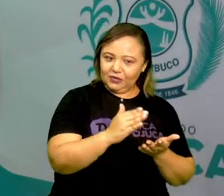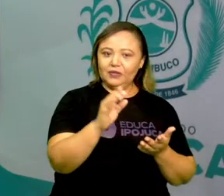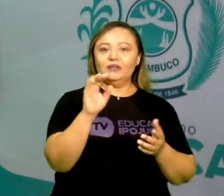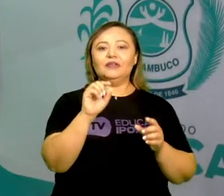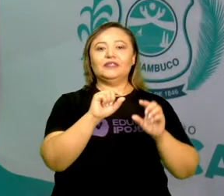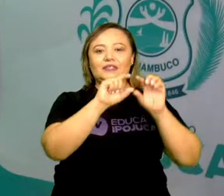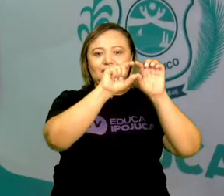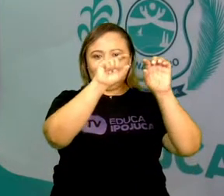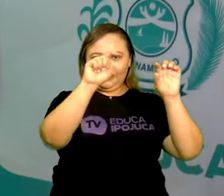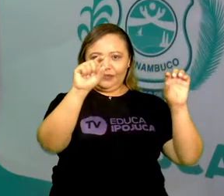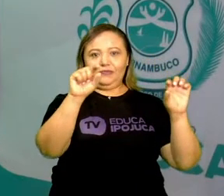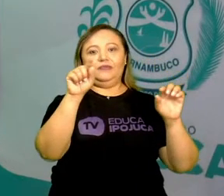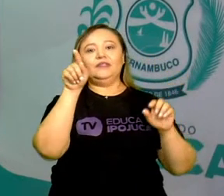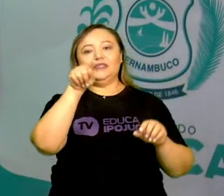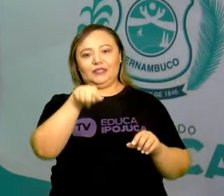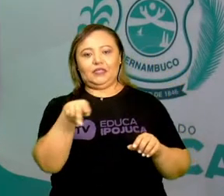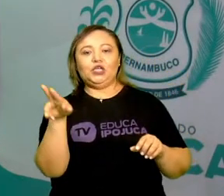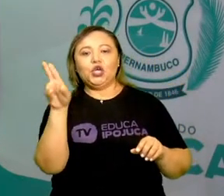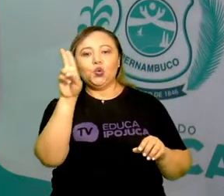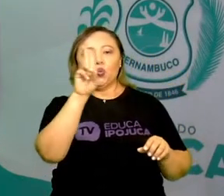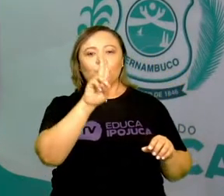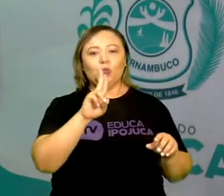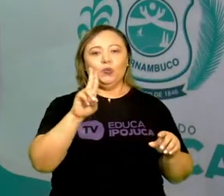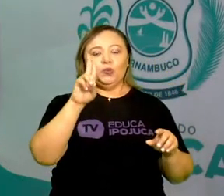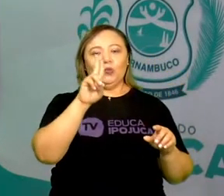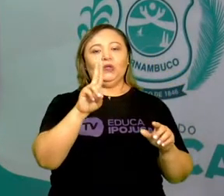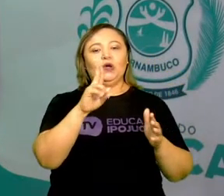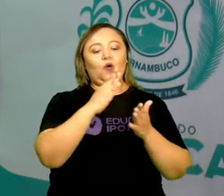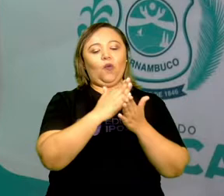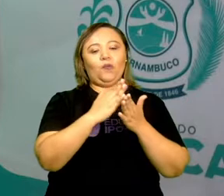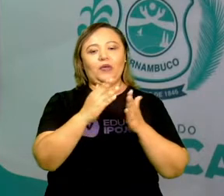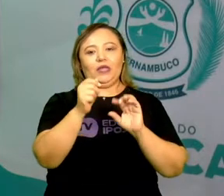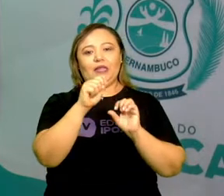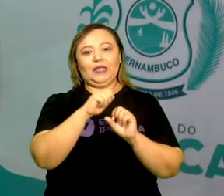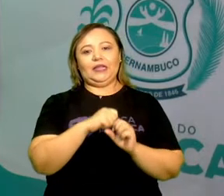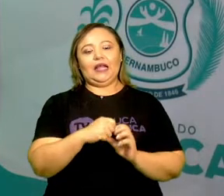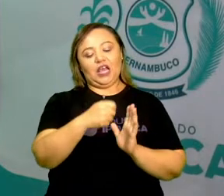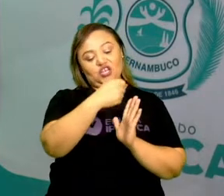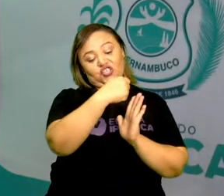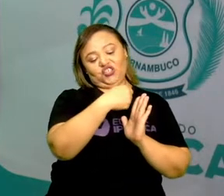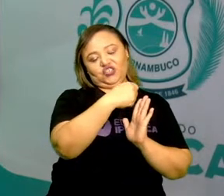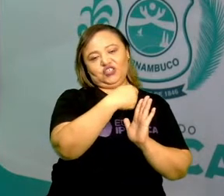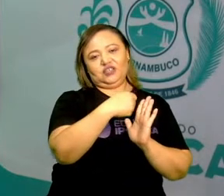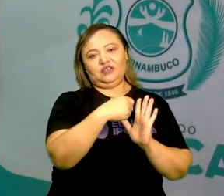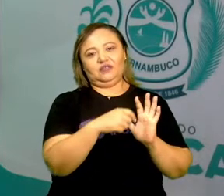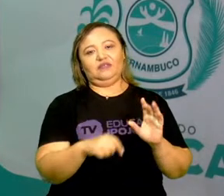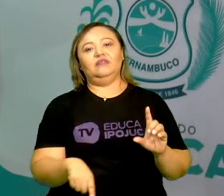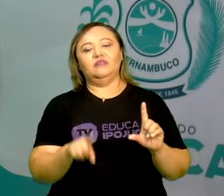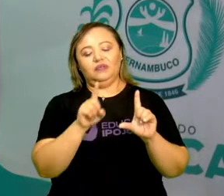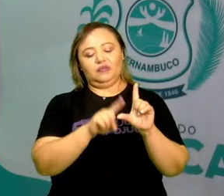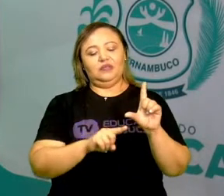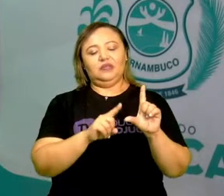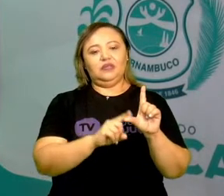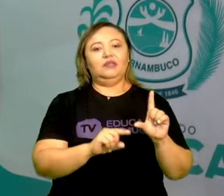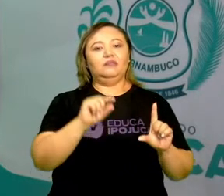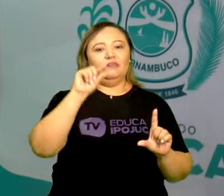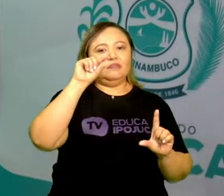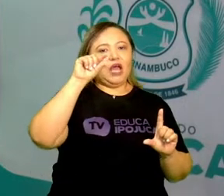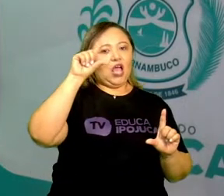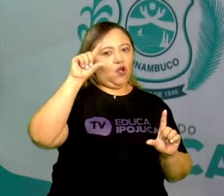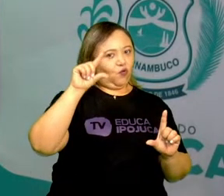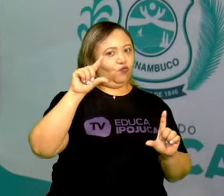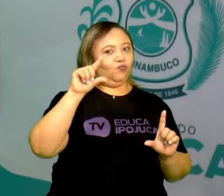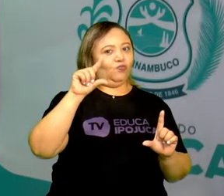de frase, tá? Iniciamos ou escrevemos com letras